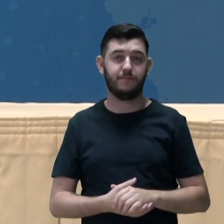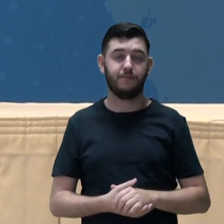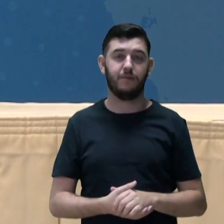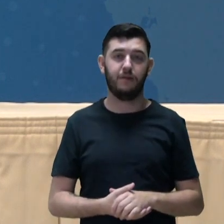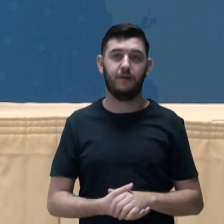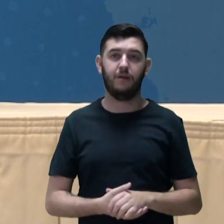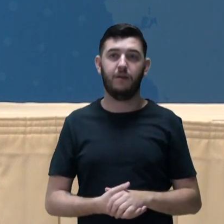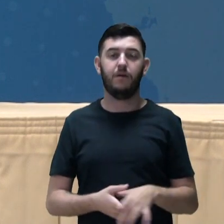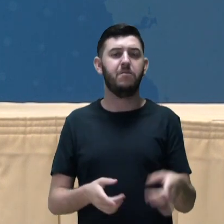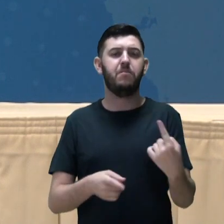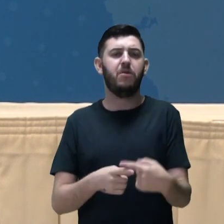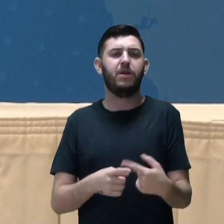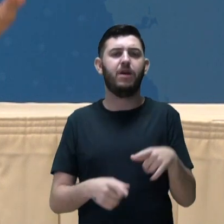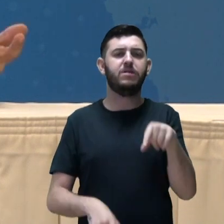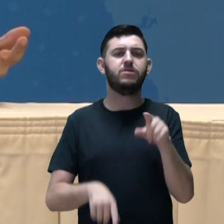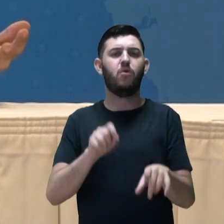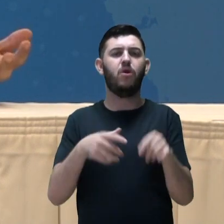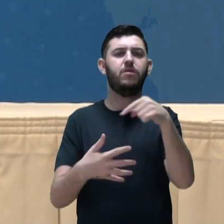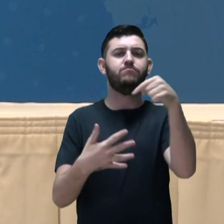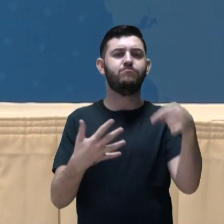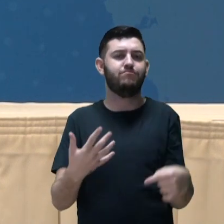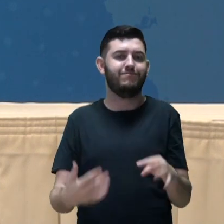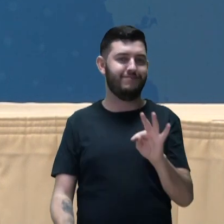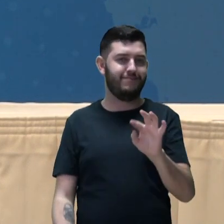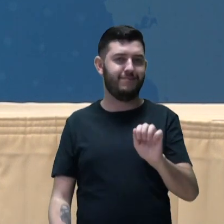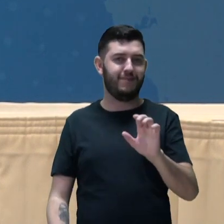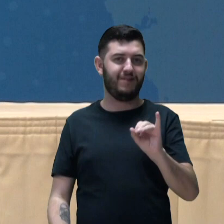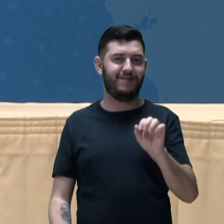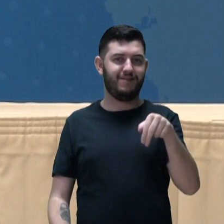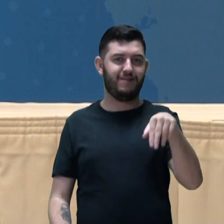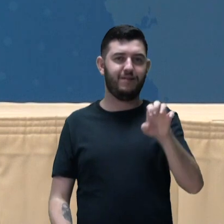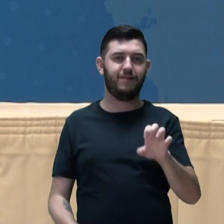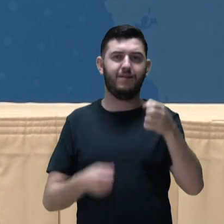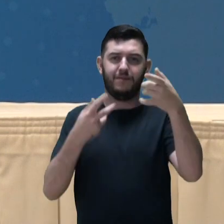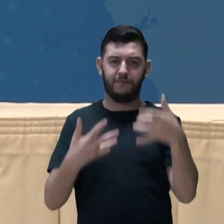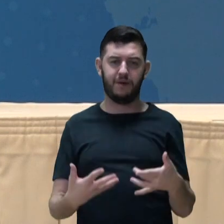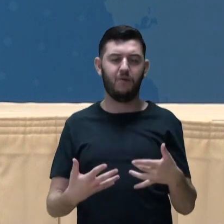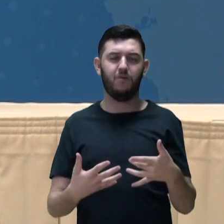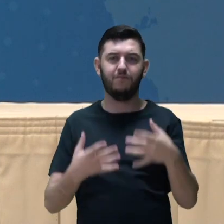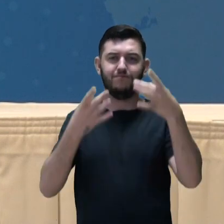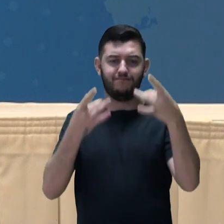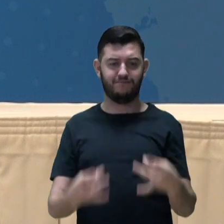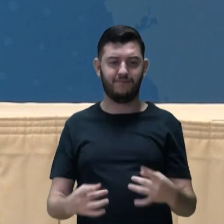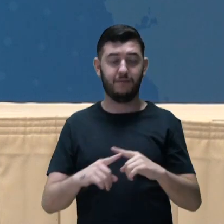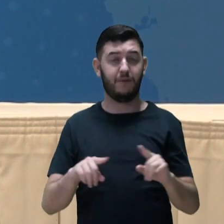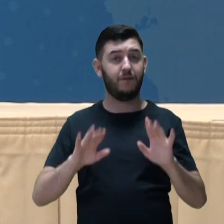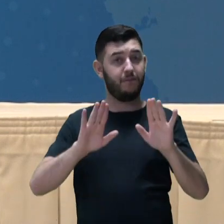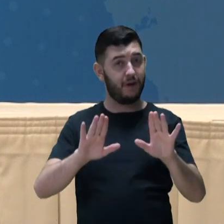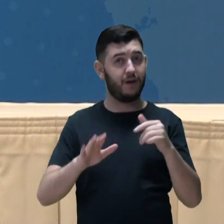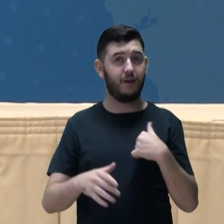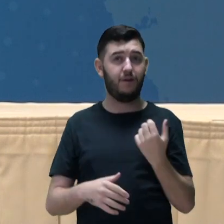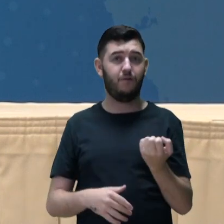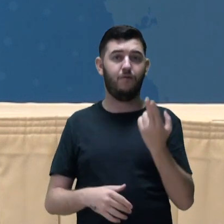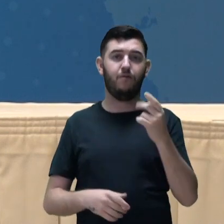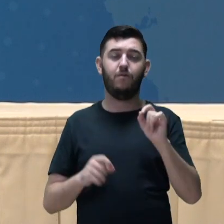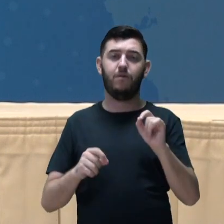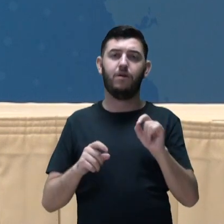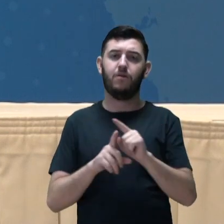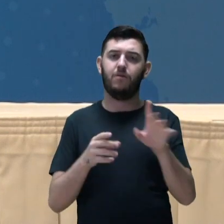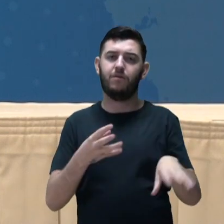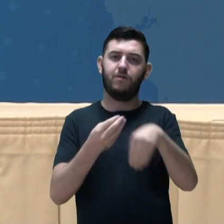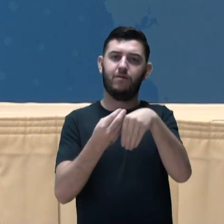do porquê dessas escolhas, a Tassi já falou bastante das principais motivações, e eu queria abordar alguns outros